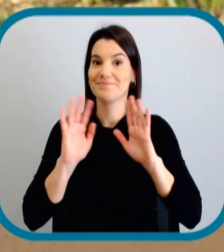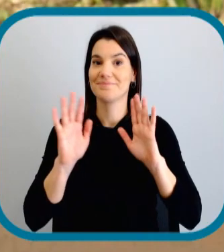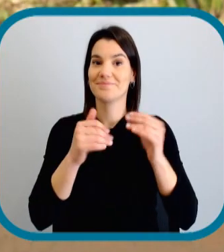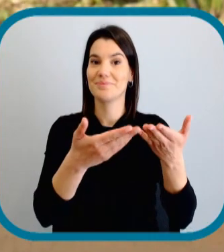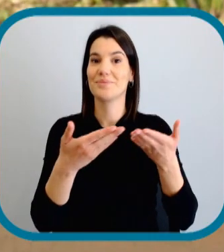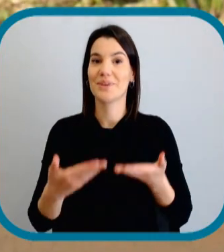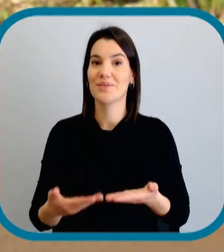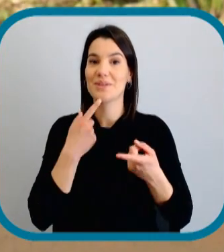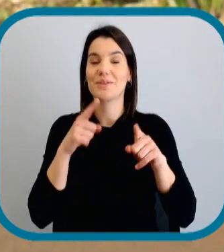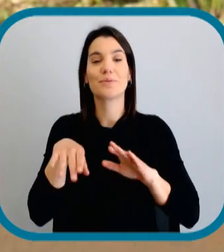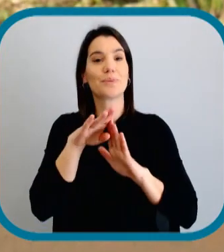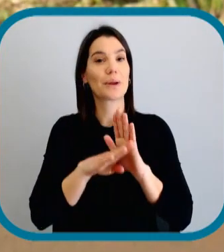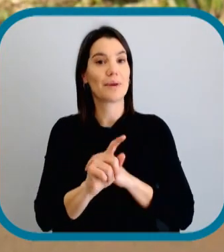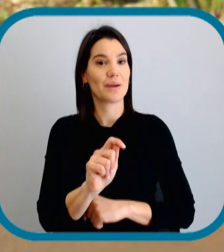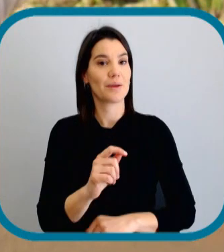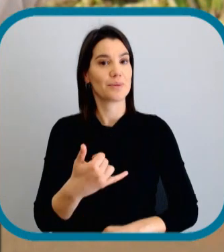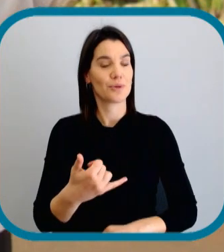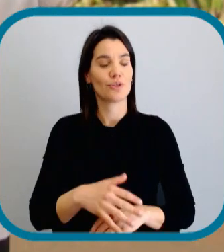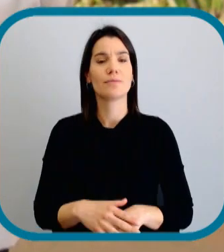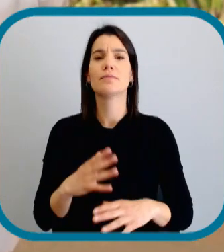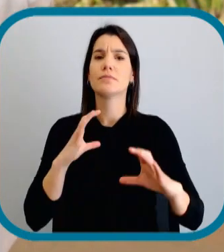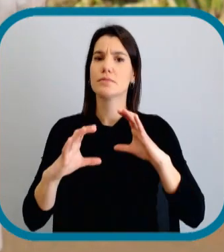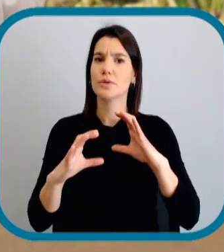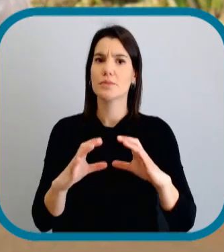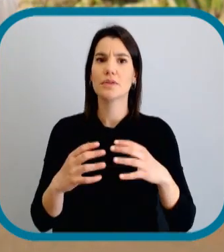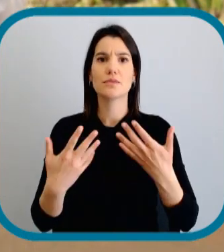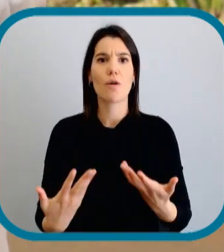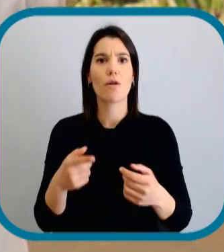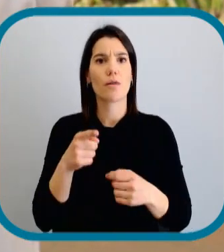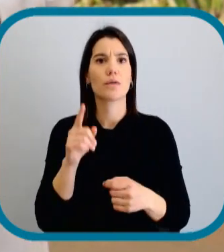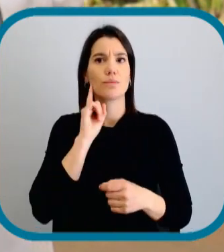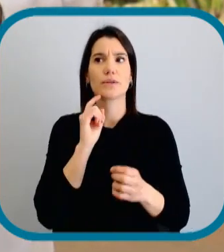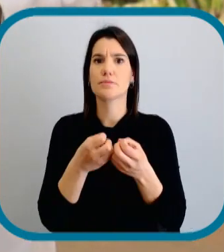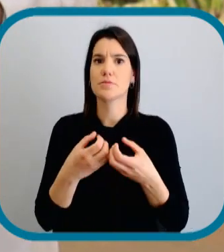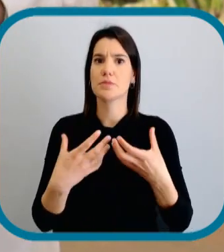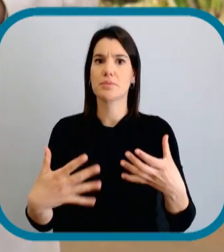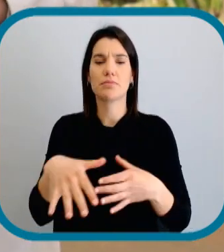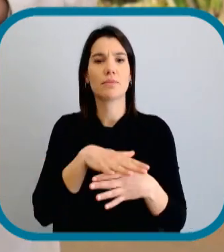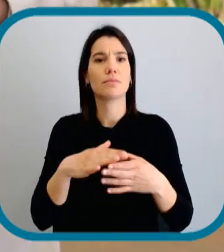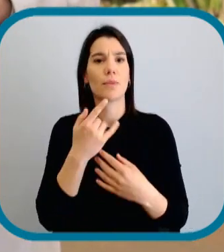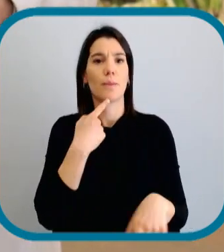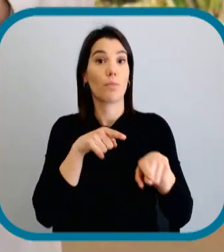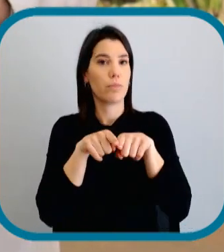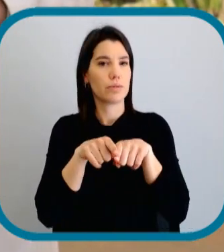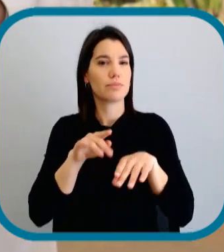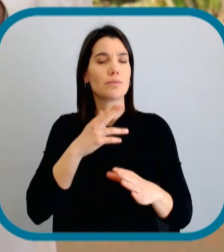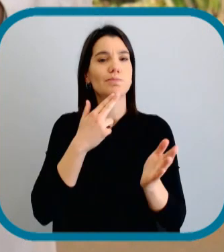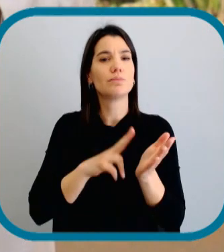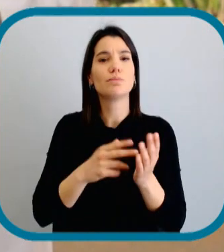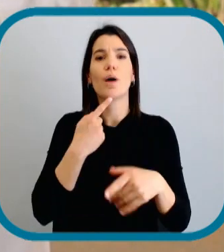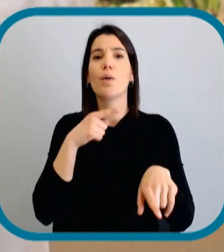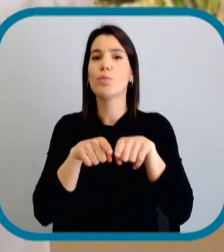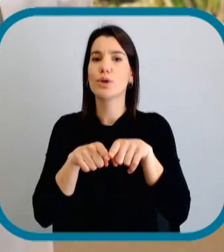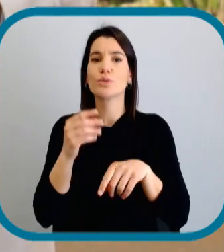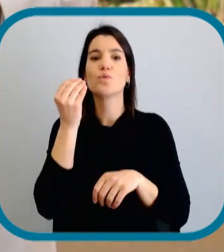Olá, bem-vindos a mais um episódio do E2. A comunicação ganha cada vez mais relevância na esfera política. Na verdade,